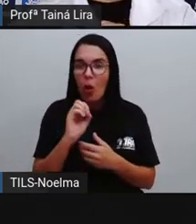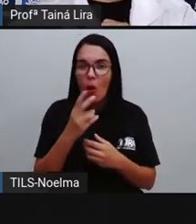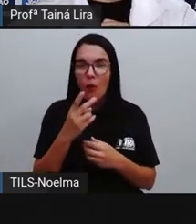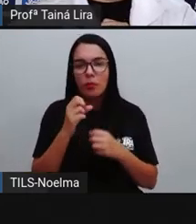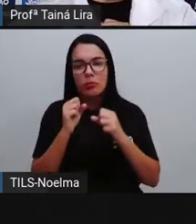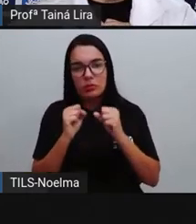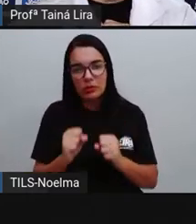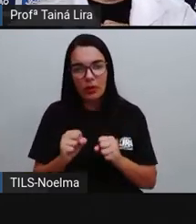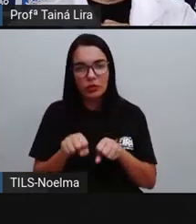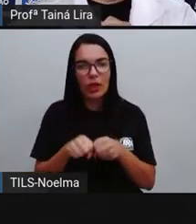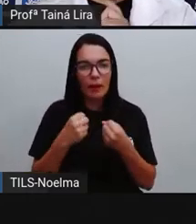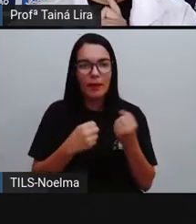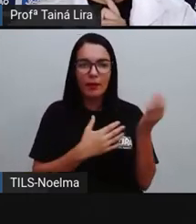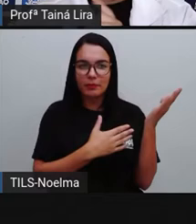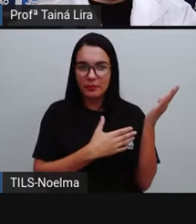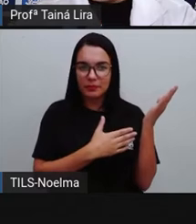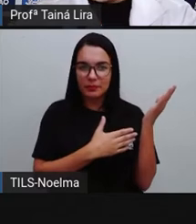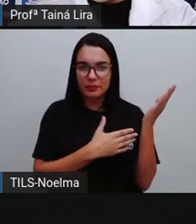essa taça, tá bom?